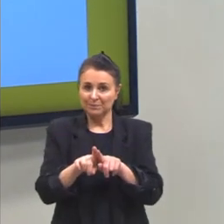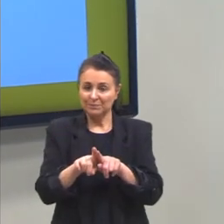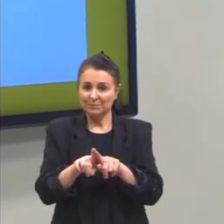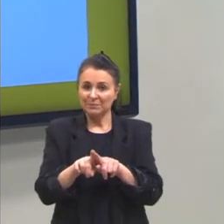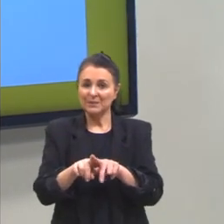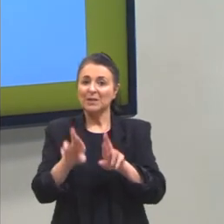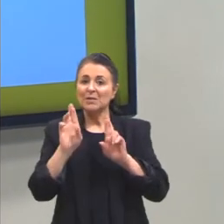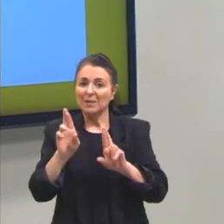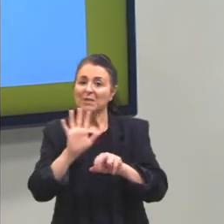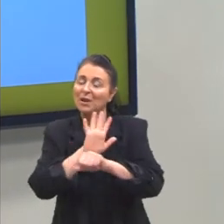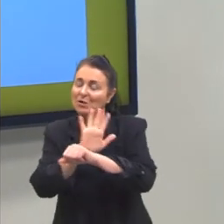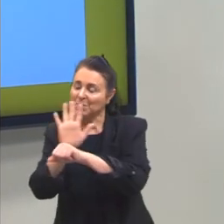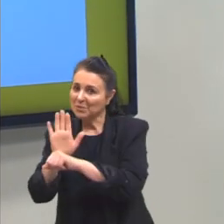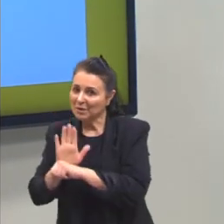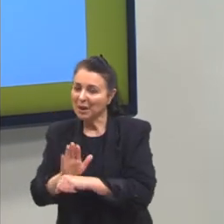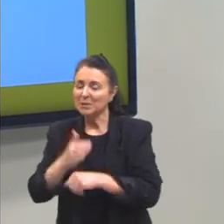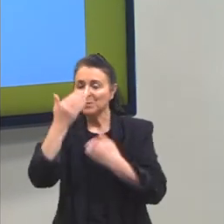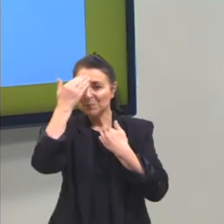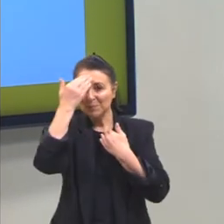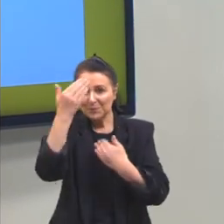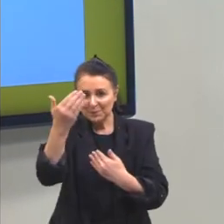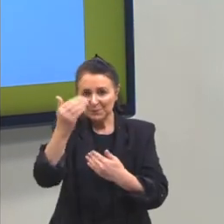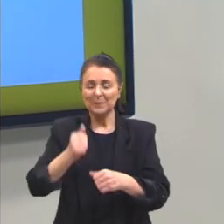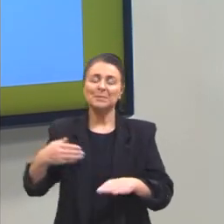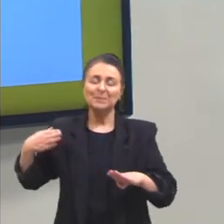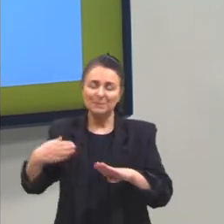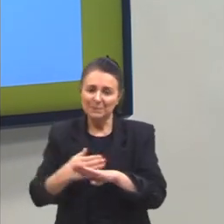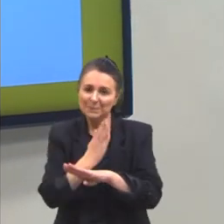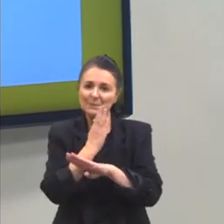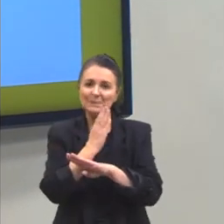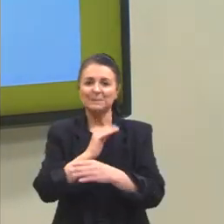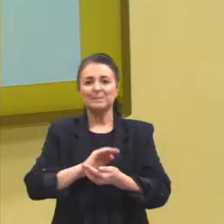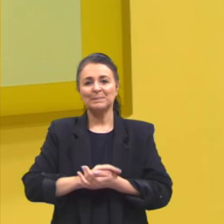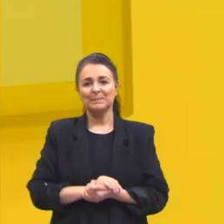eu espero que tenha ajudado. Muito obrigada. Partiu passar.